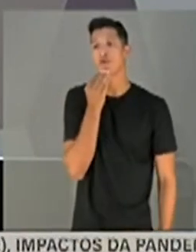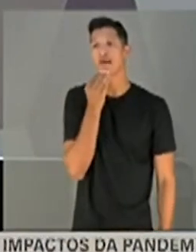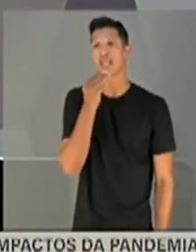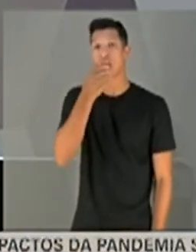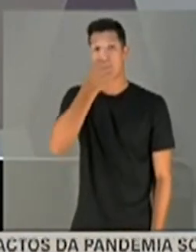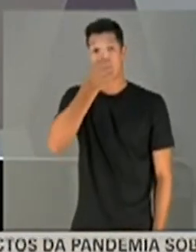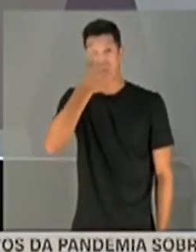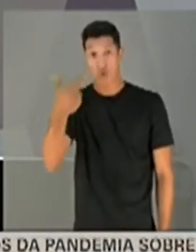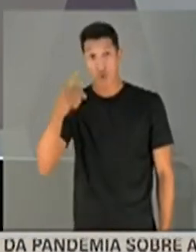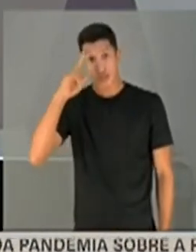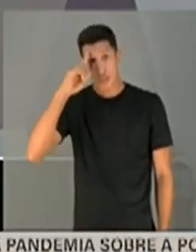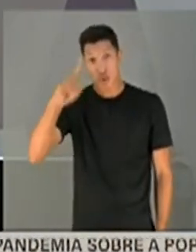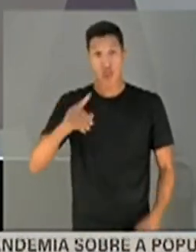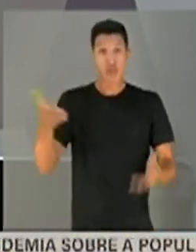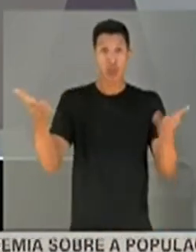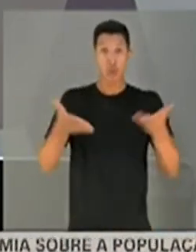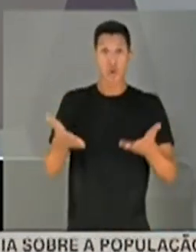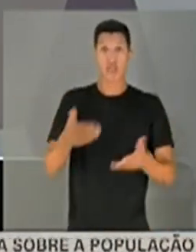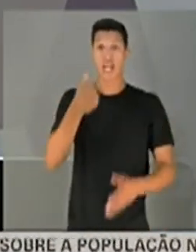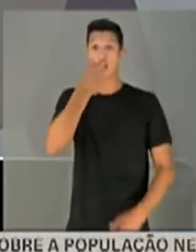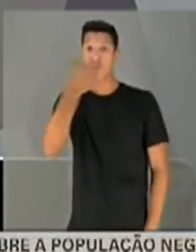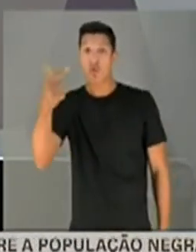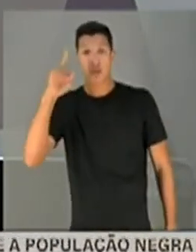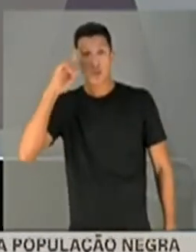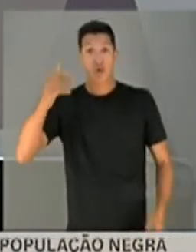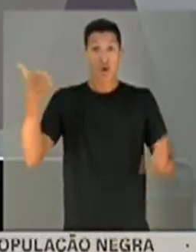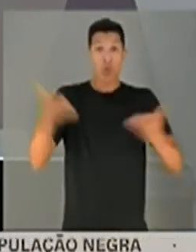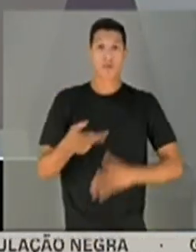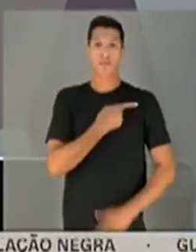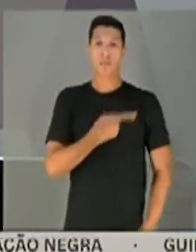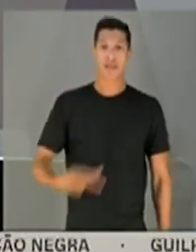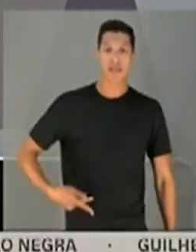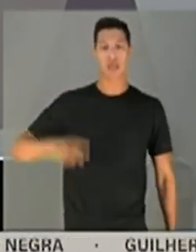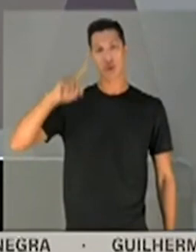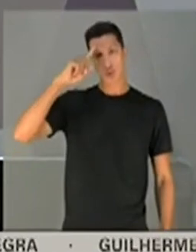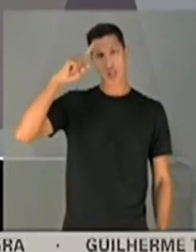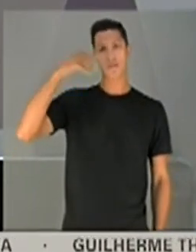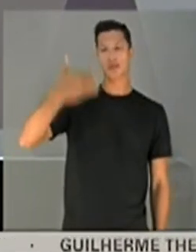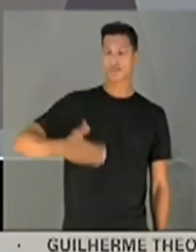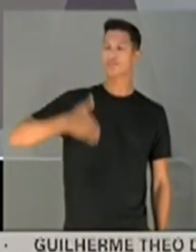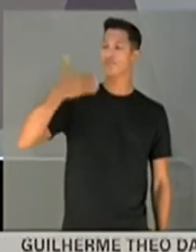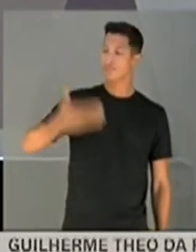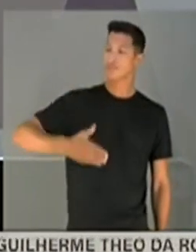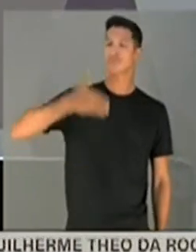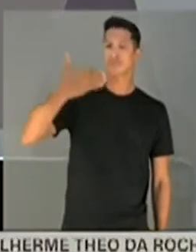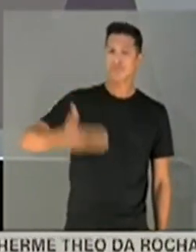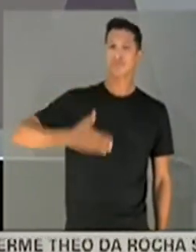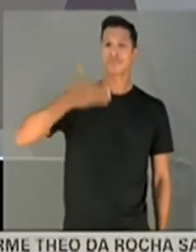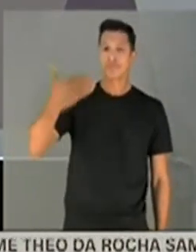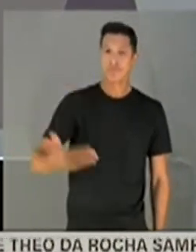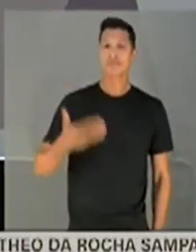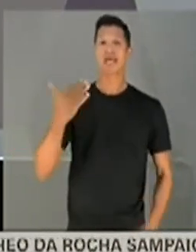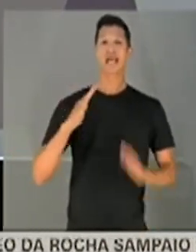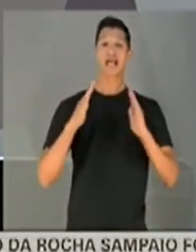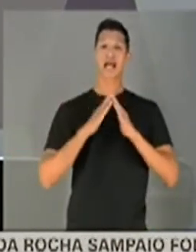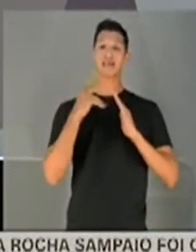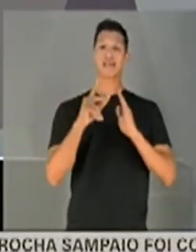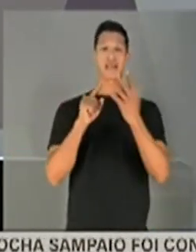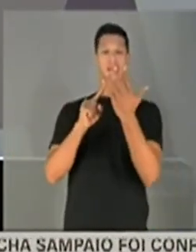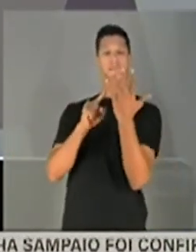Doze dias hoje que o presidente diariamente, no habitat dele, no